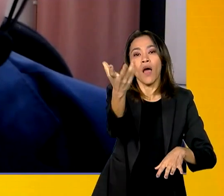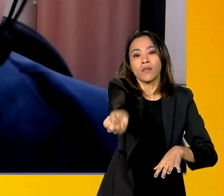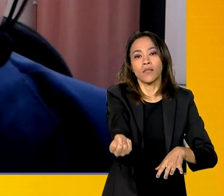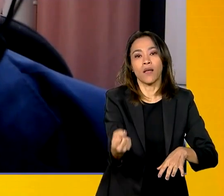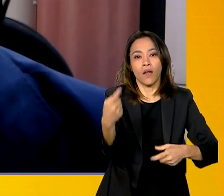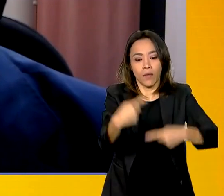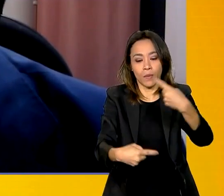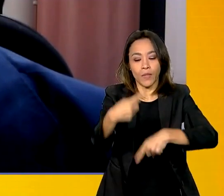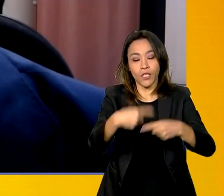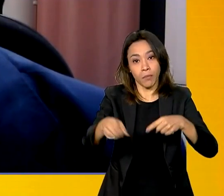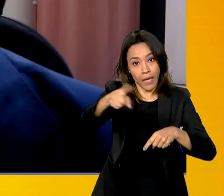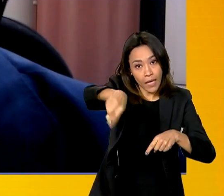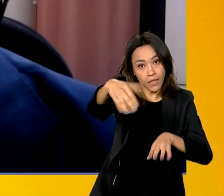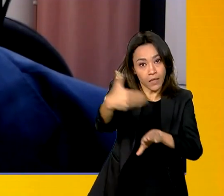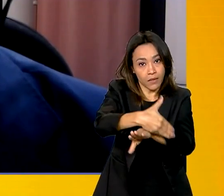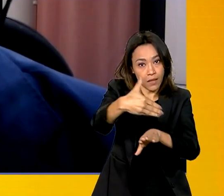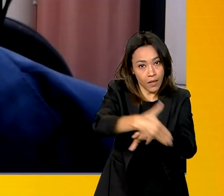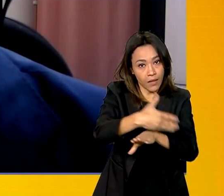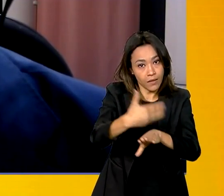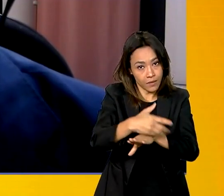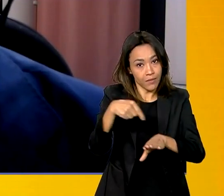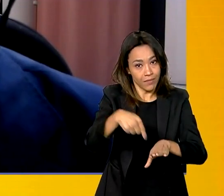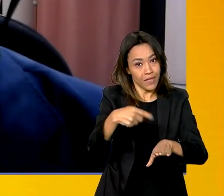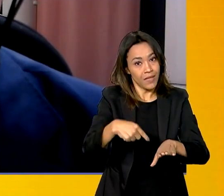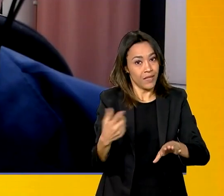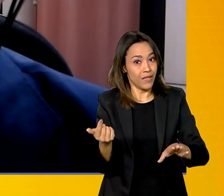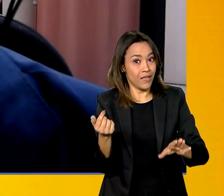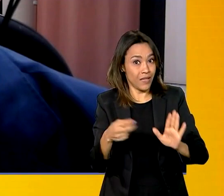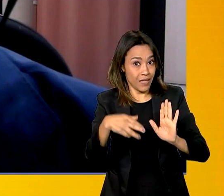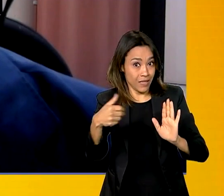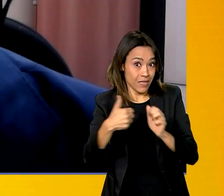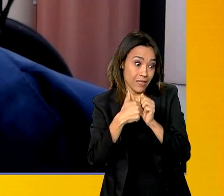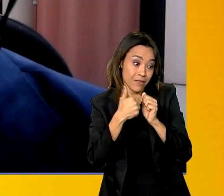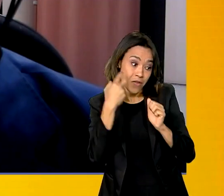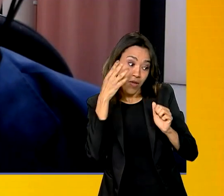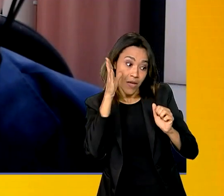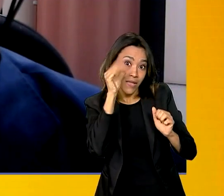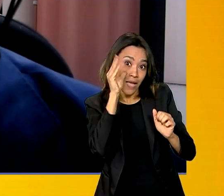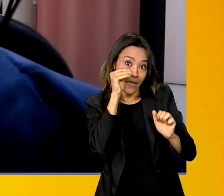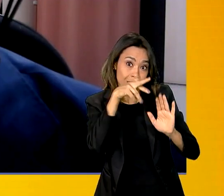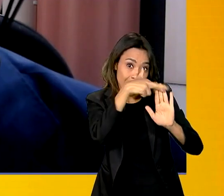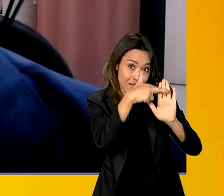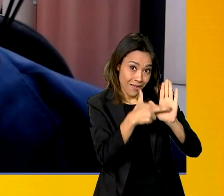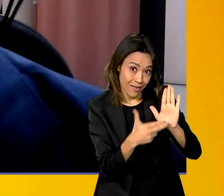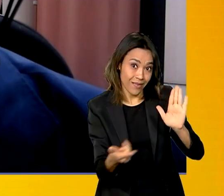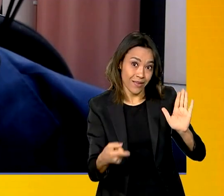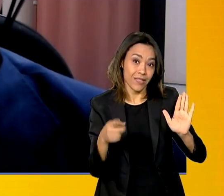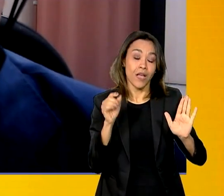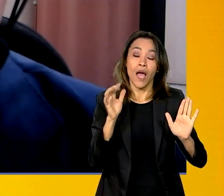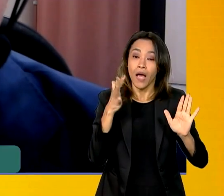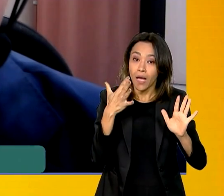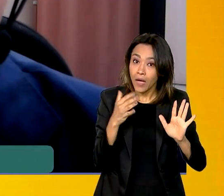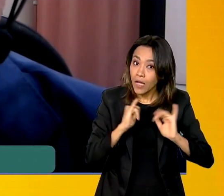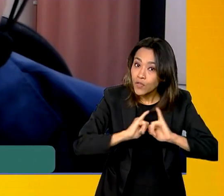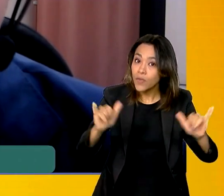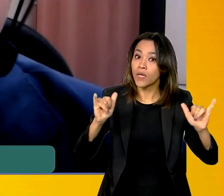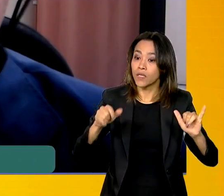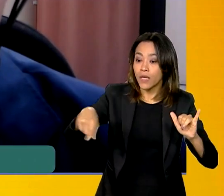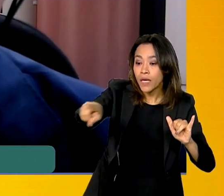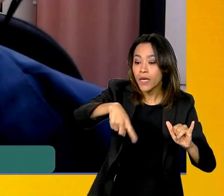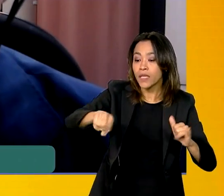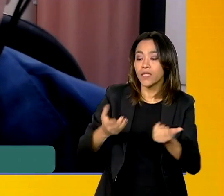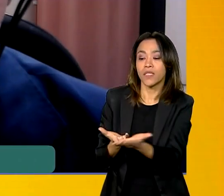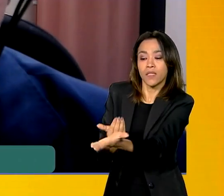acessar esses editais e, portanto, concorrer aos mesmos. Repito aqui, o Jovem Cientista da Pesca Artesanal, ele é um